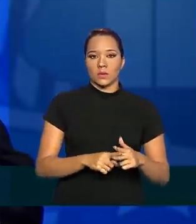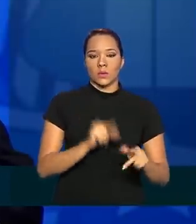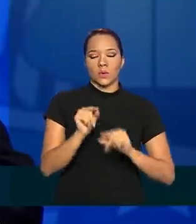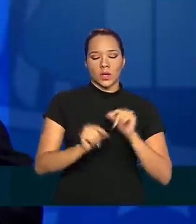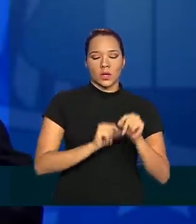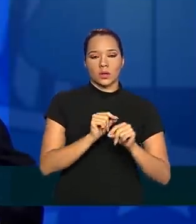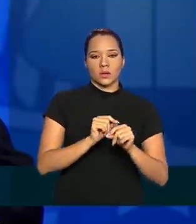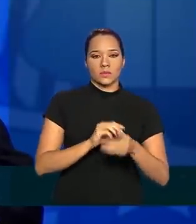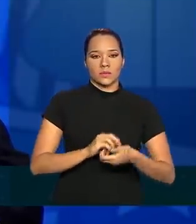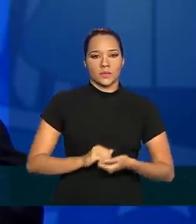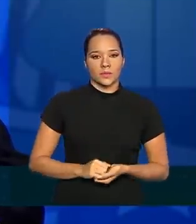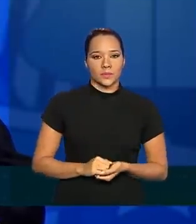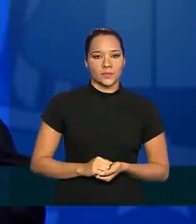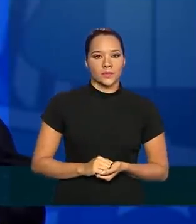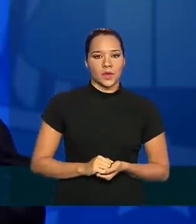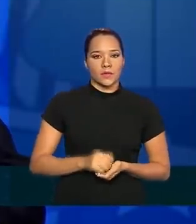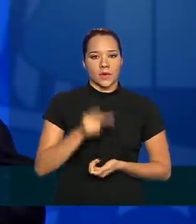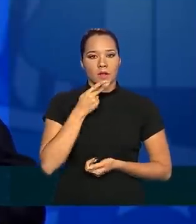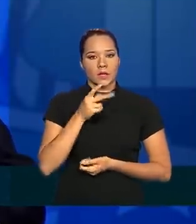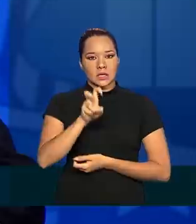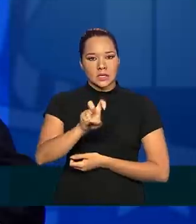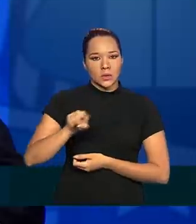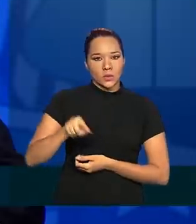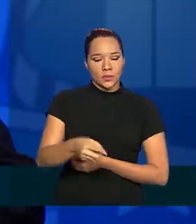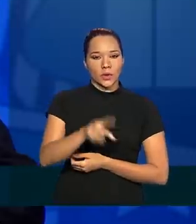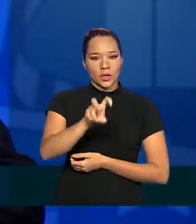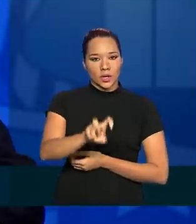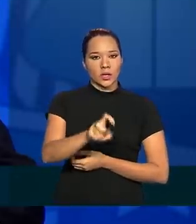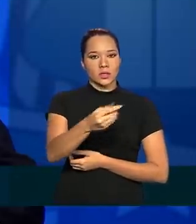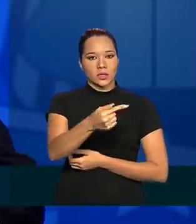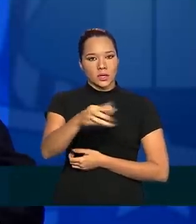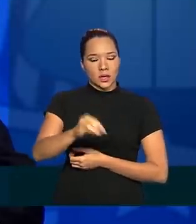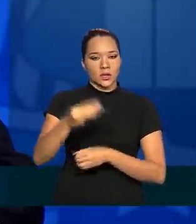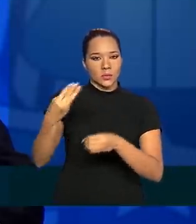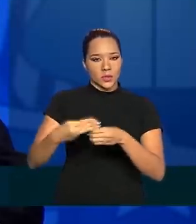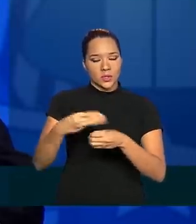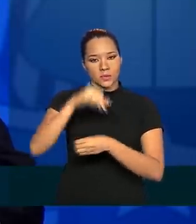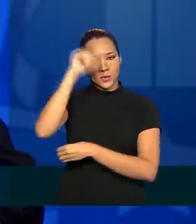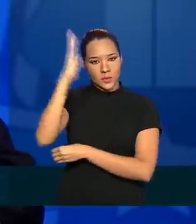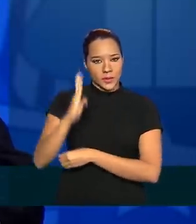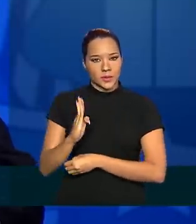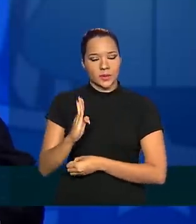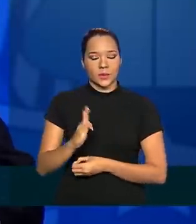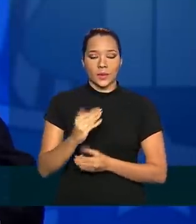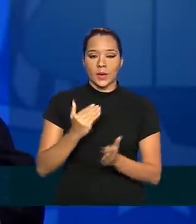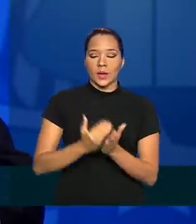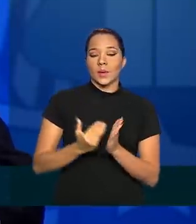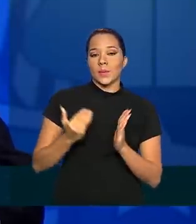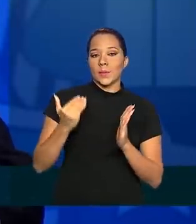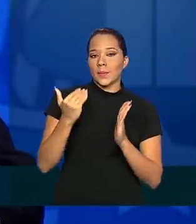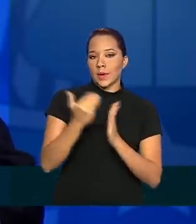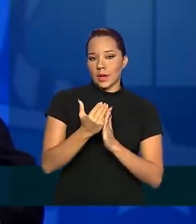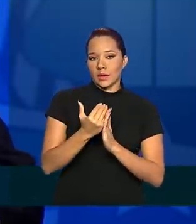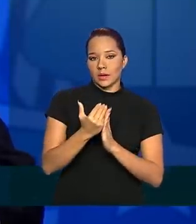Oficial de hoje, contemplando 5.570 municípios do Brasil e mais